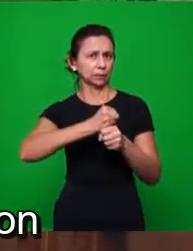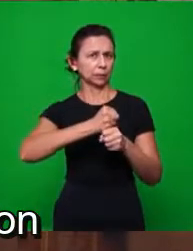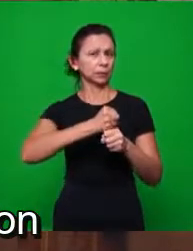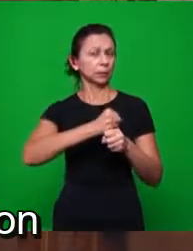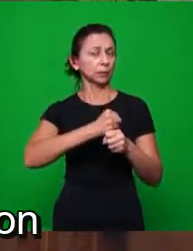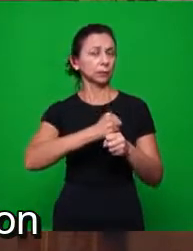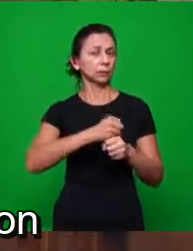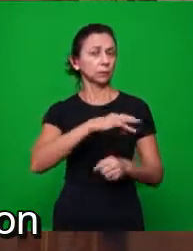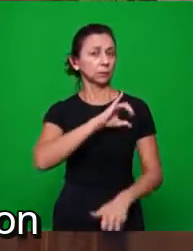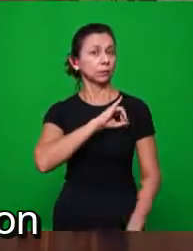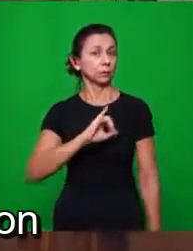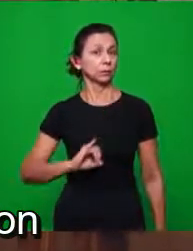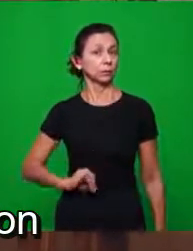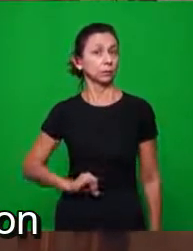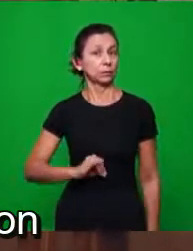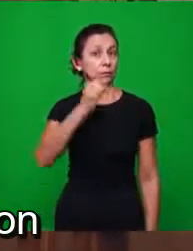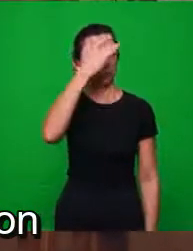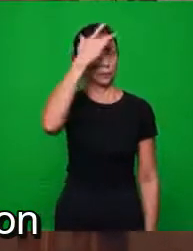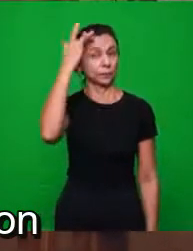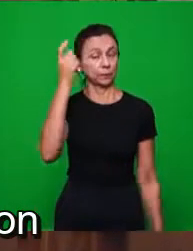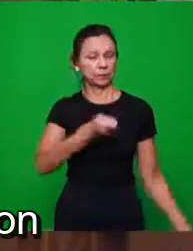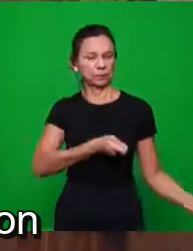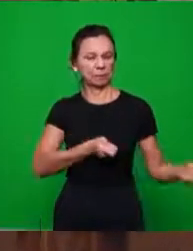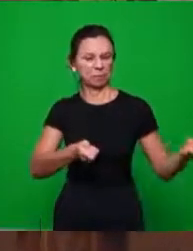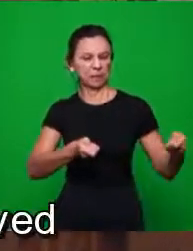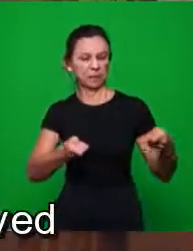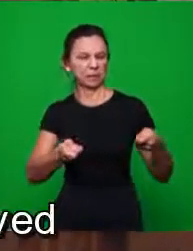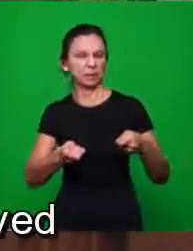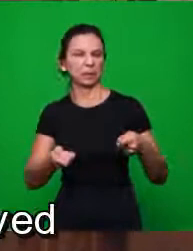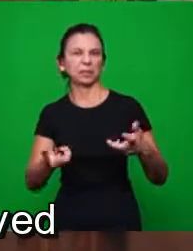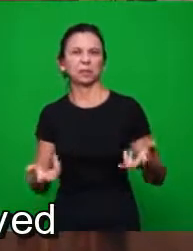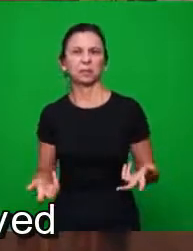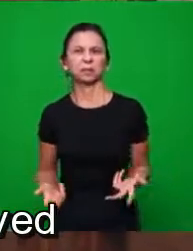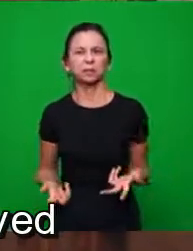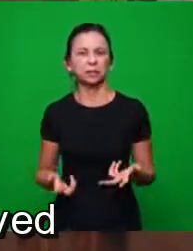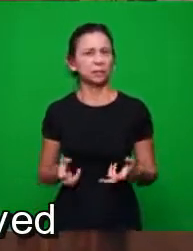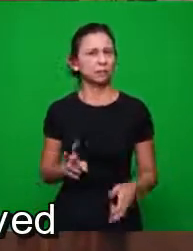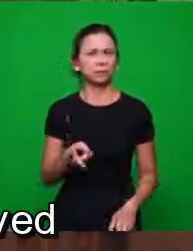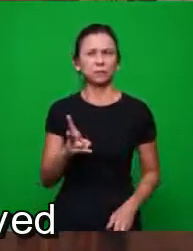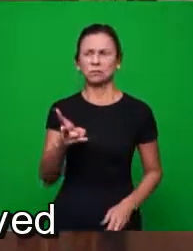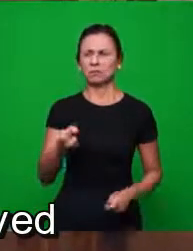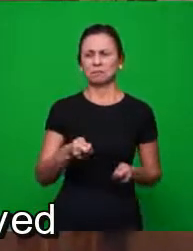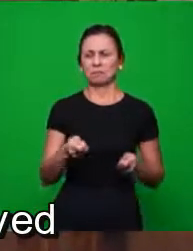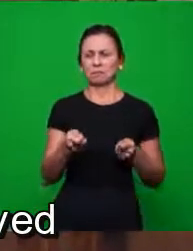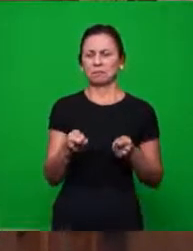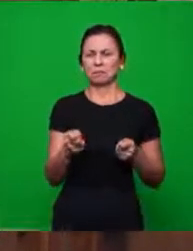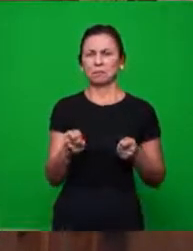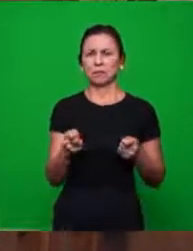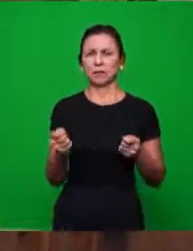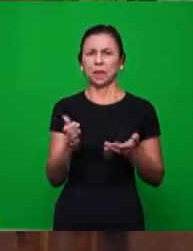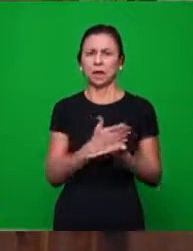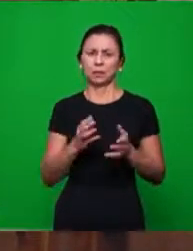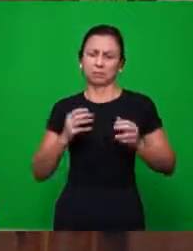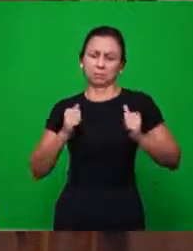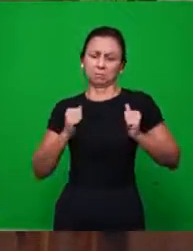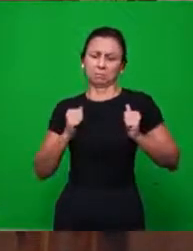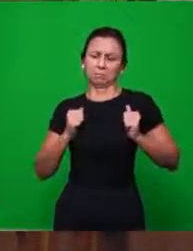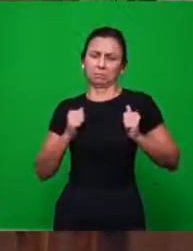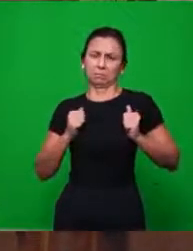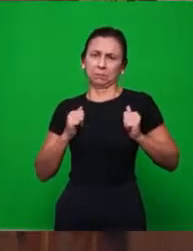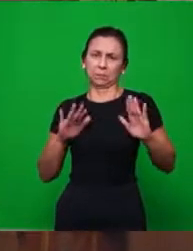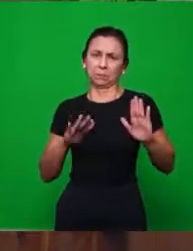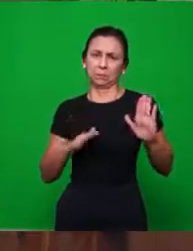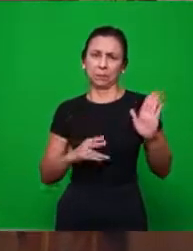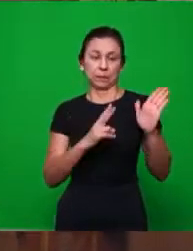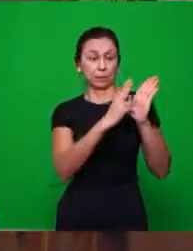envolviam muito. A perseguição se dava, ia continuando, eles não se envolviam. Mas esses não, esses